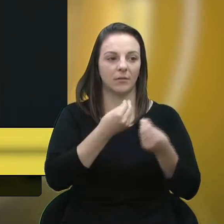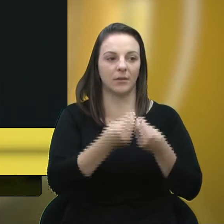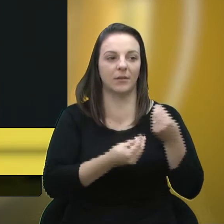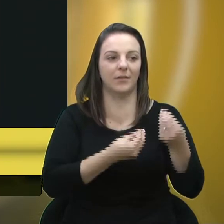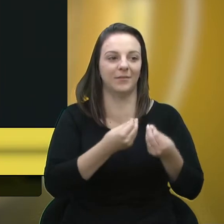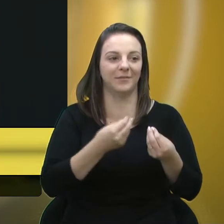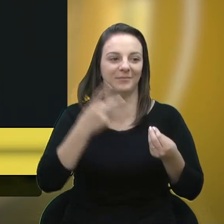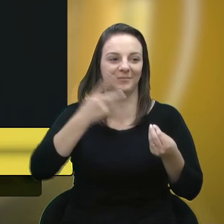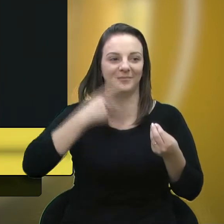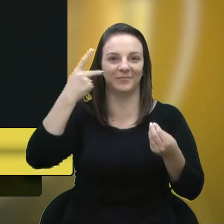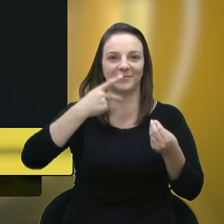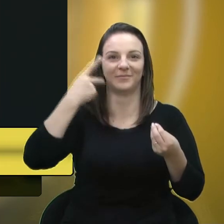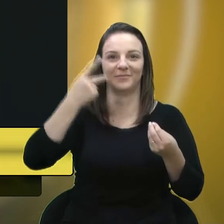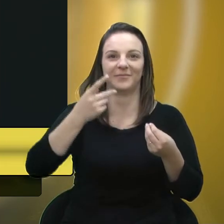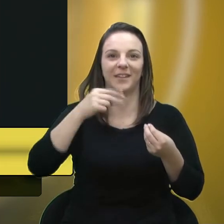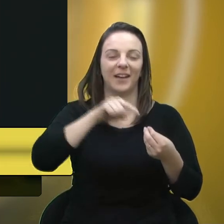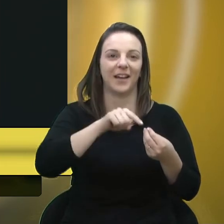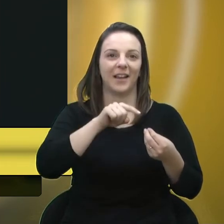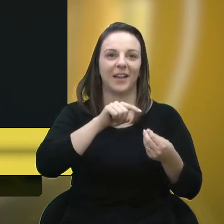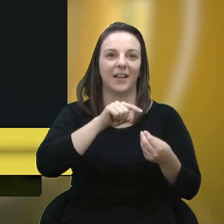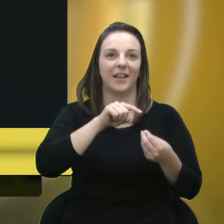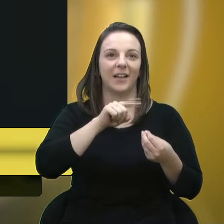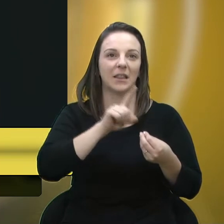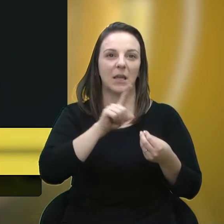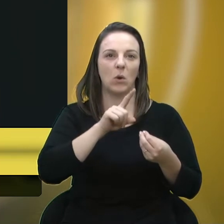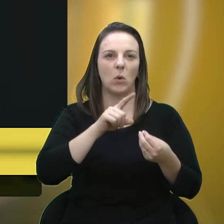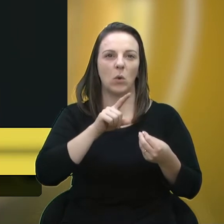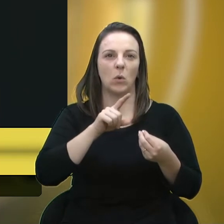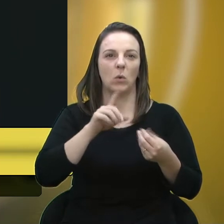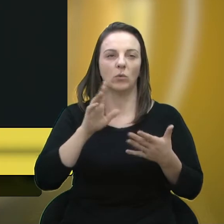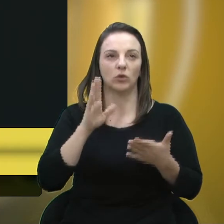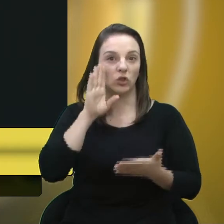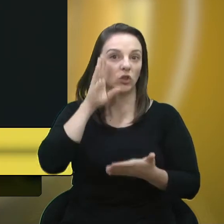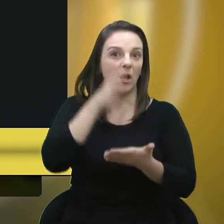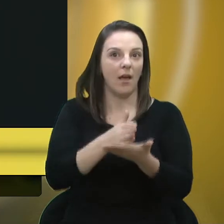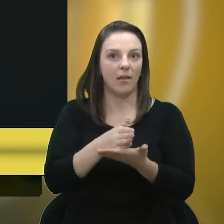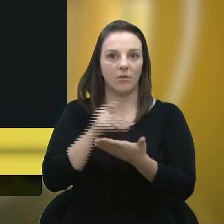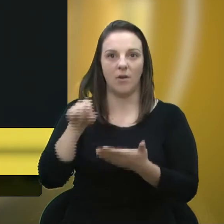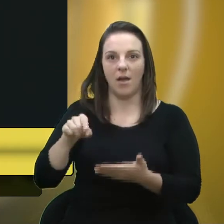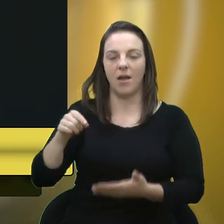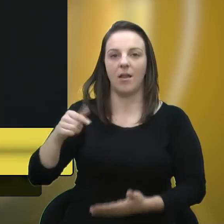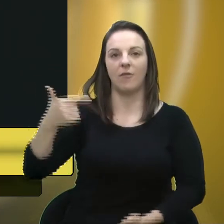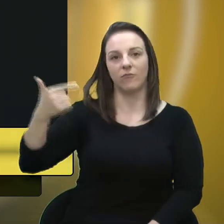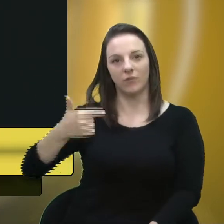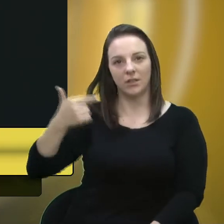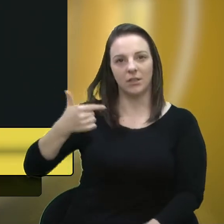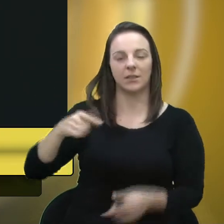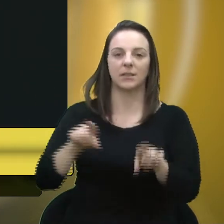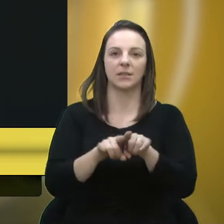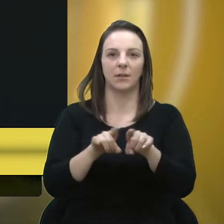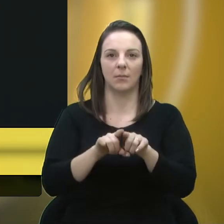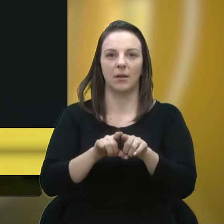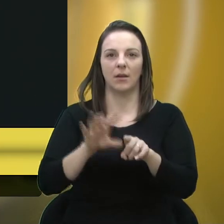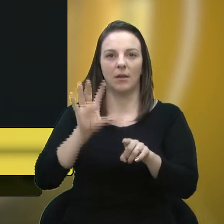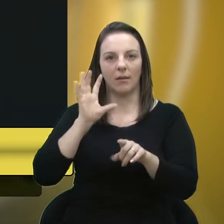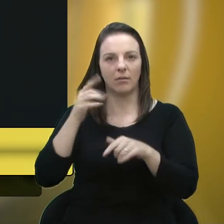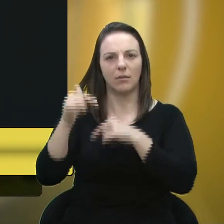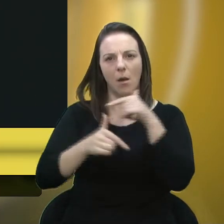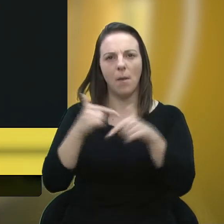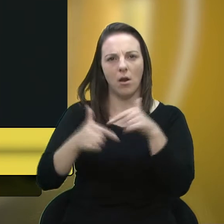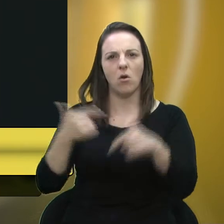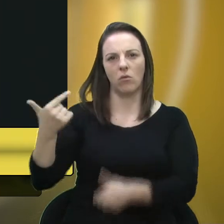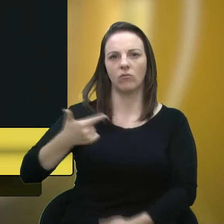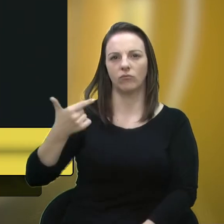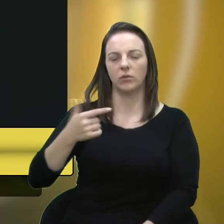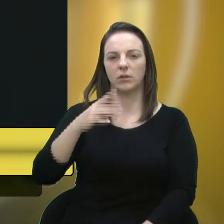não tenha concorrido diretamente, ela concorreu como vice, e foi vice-prefeita, e ela sempre teve